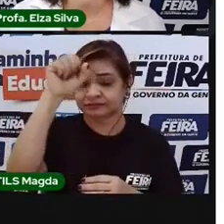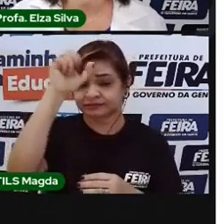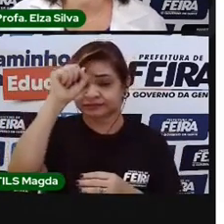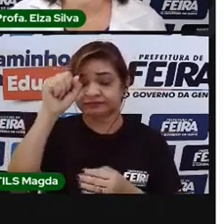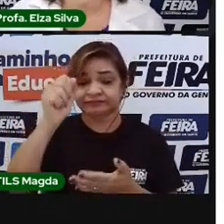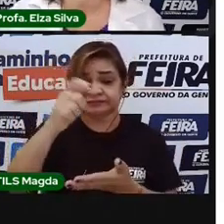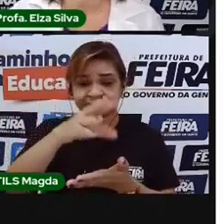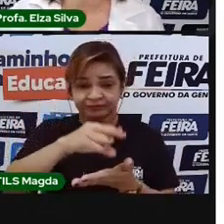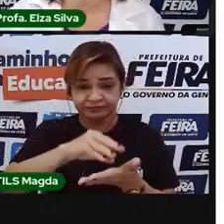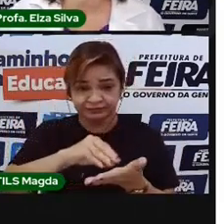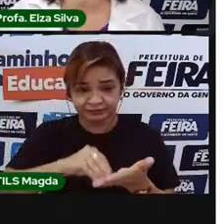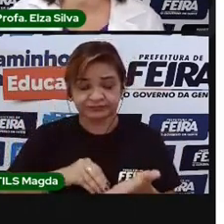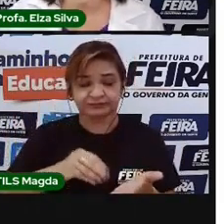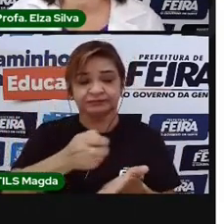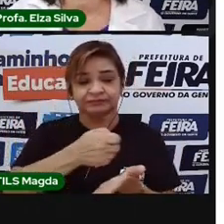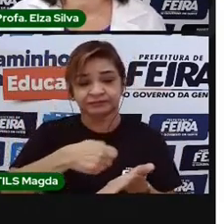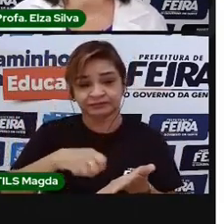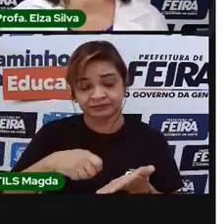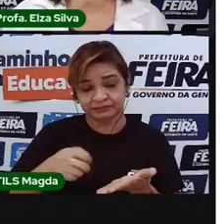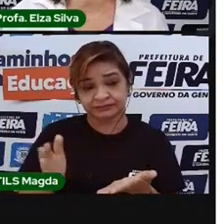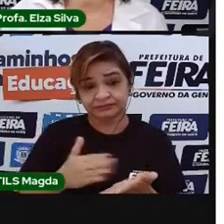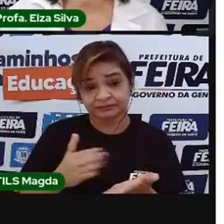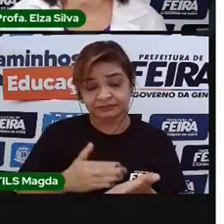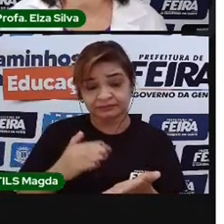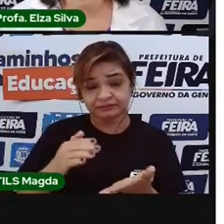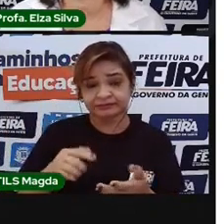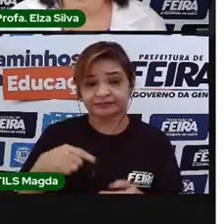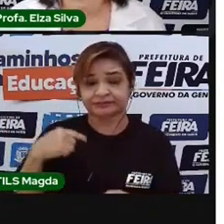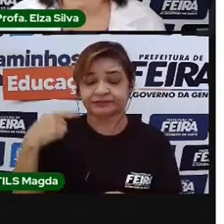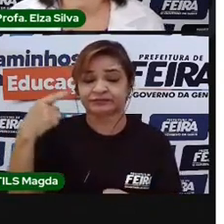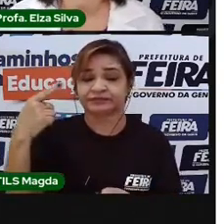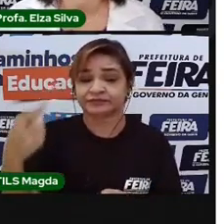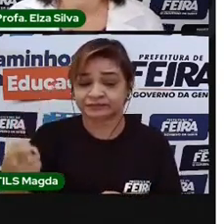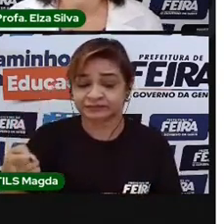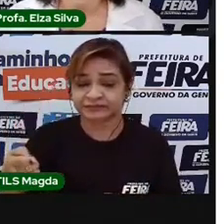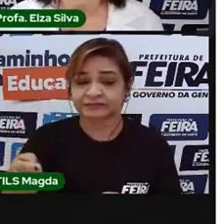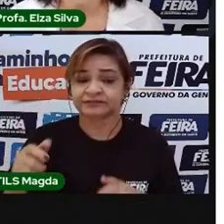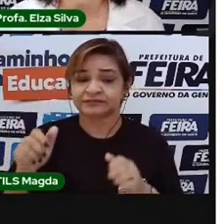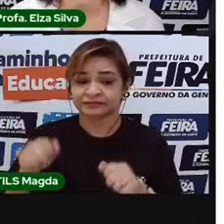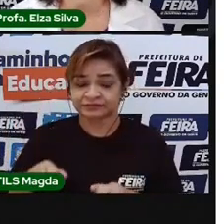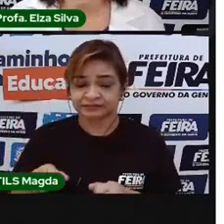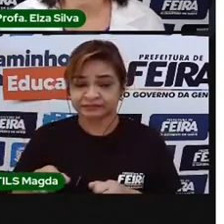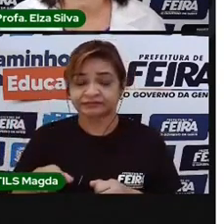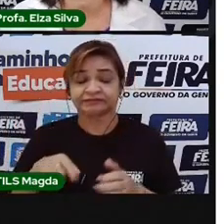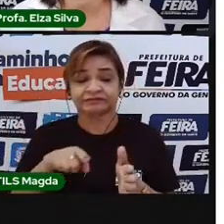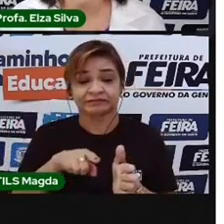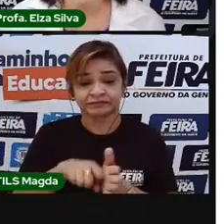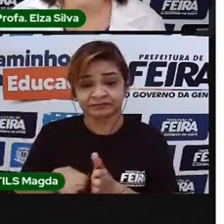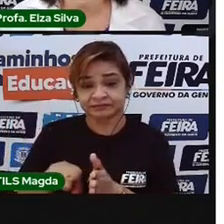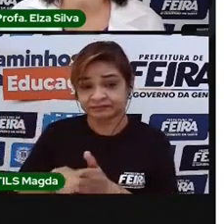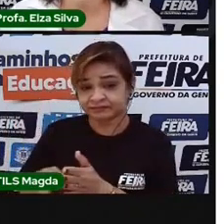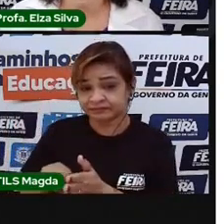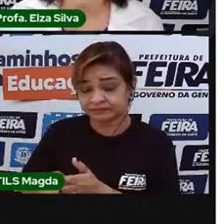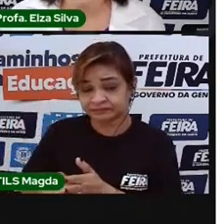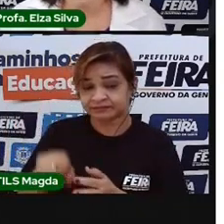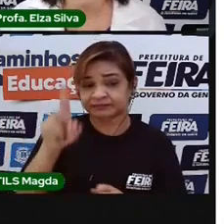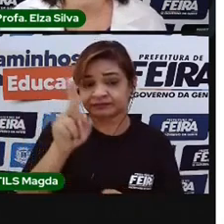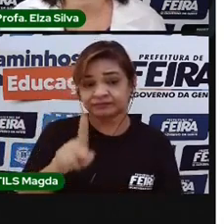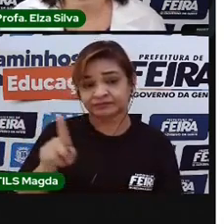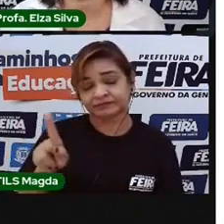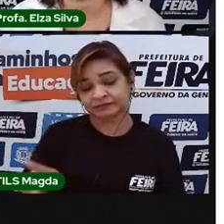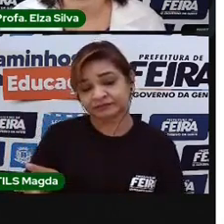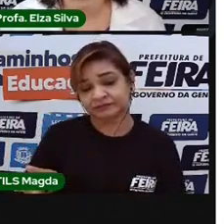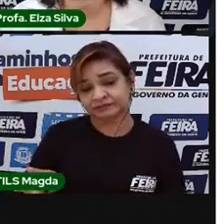anote essas dúvidas no caderno, para que na primeira oportunidade, você possa conversar com a sua professora ou seu